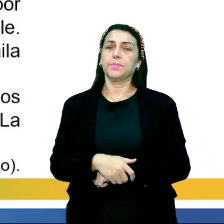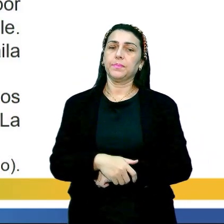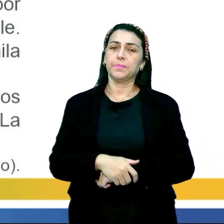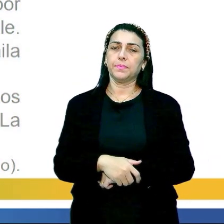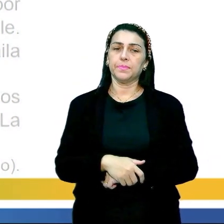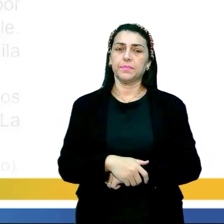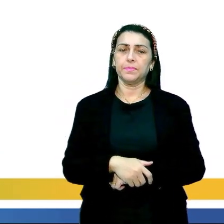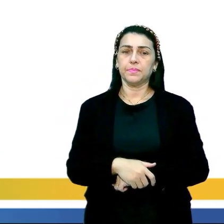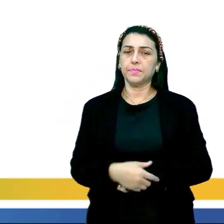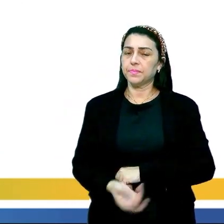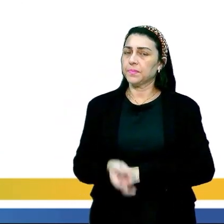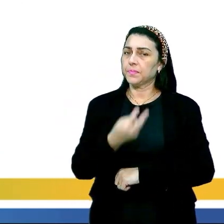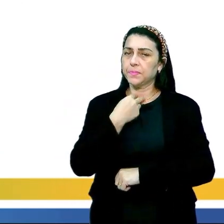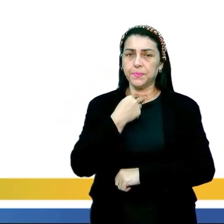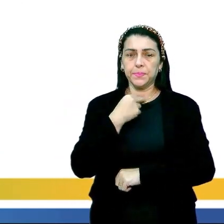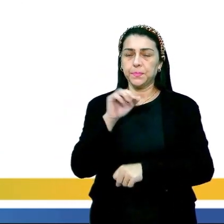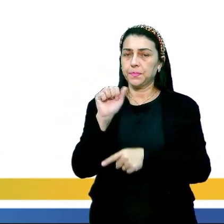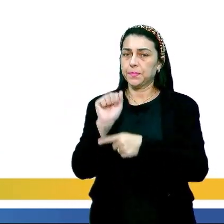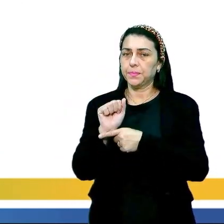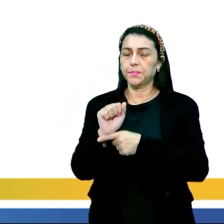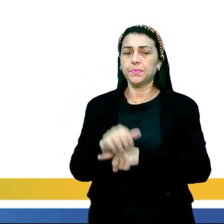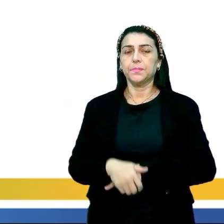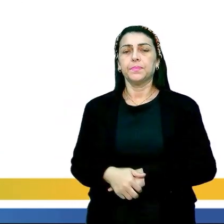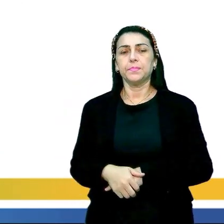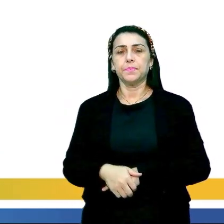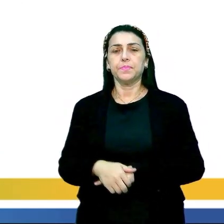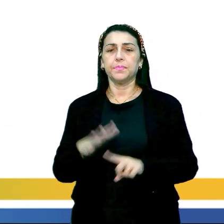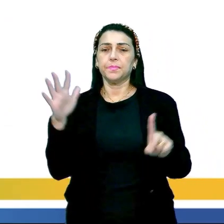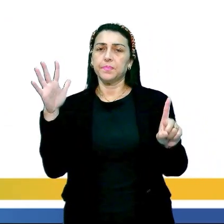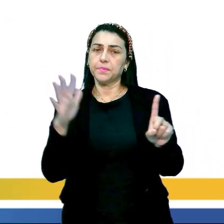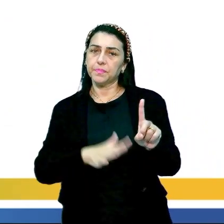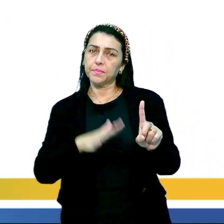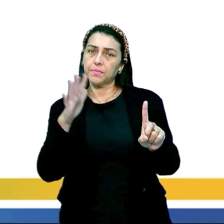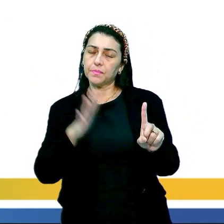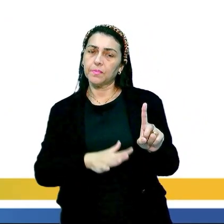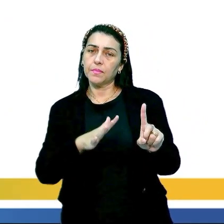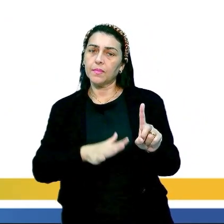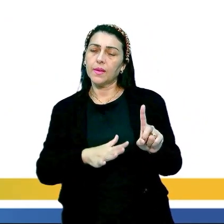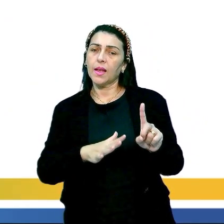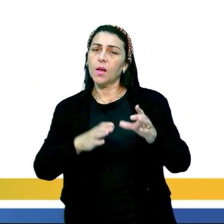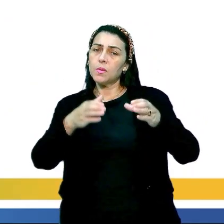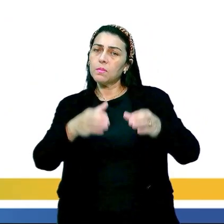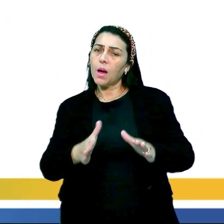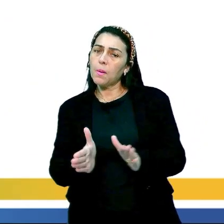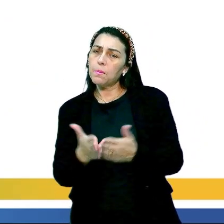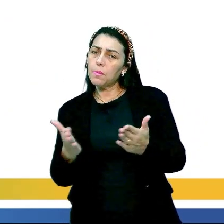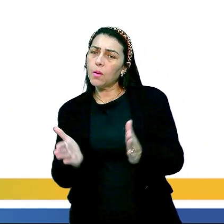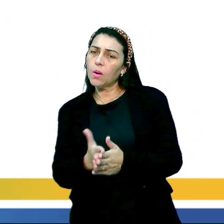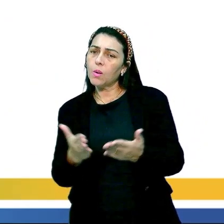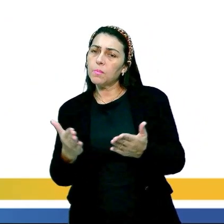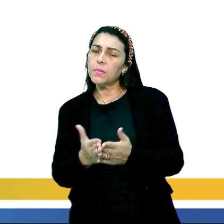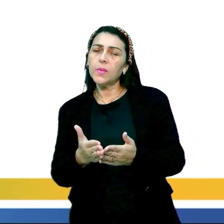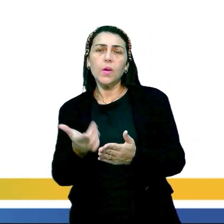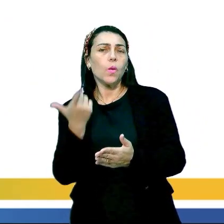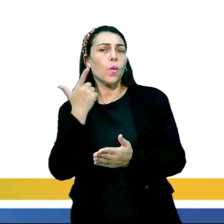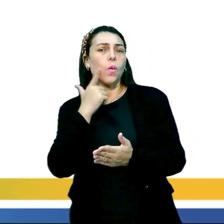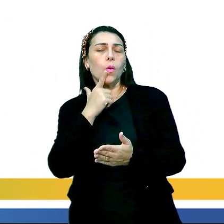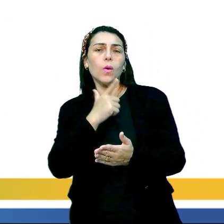Então, não pode ser a letra A, né? Influenciar o subúrbio sem chegar às outras regiões.